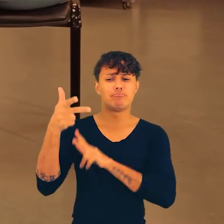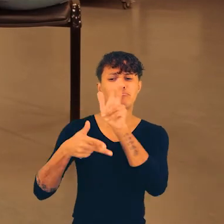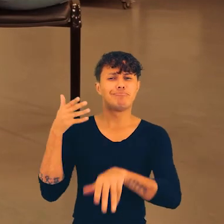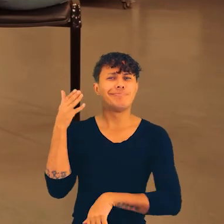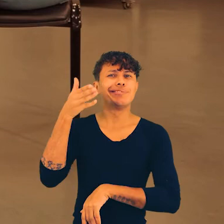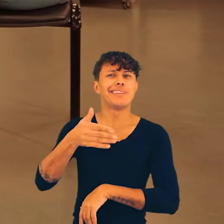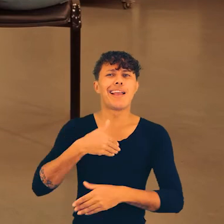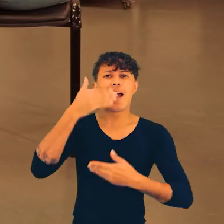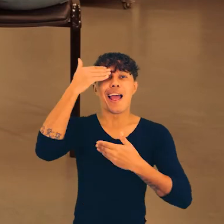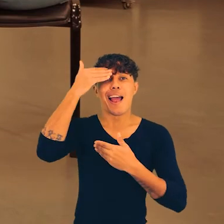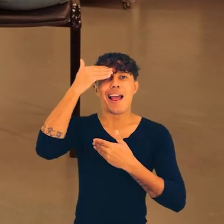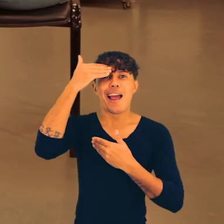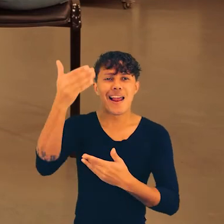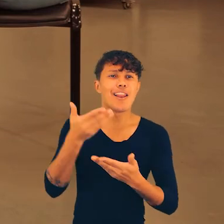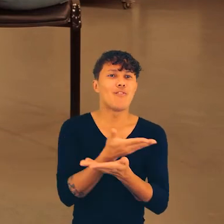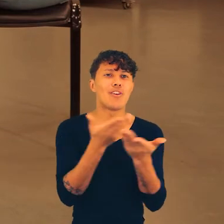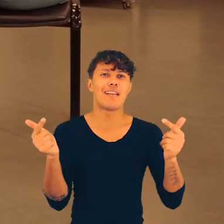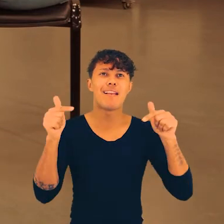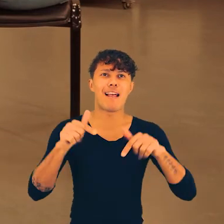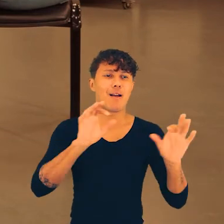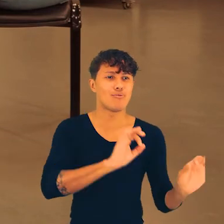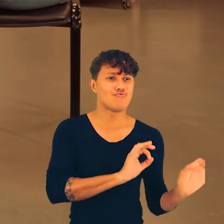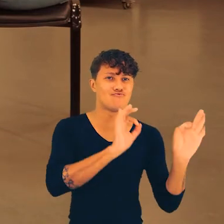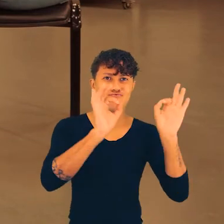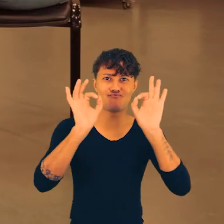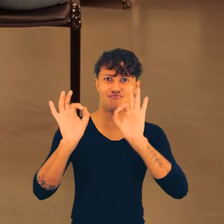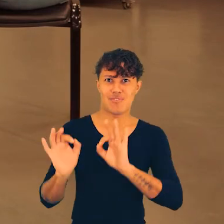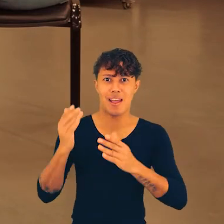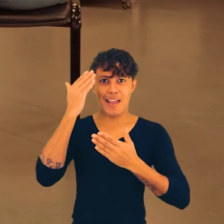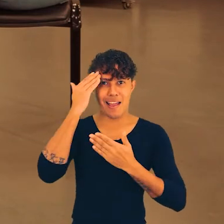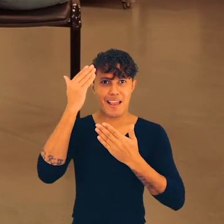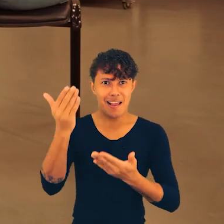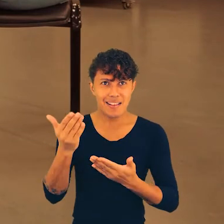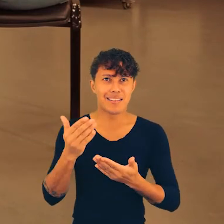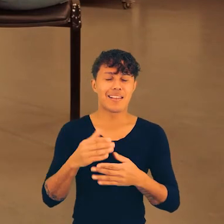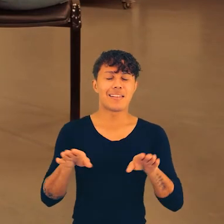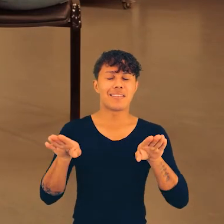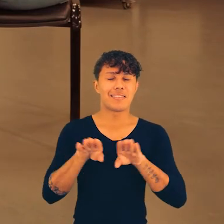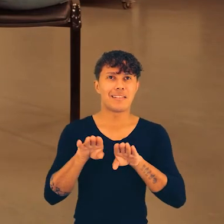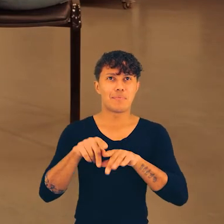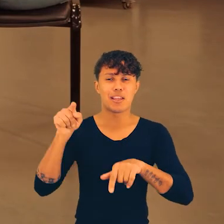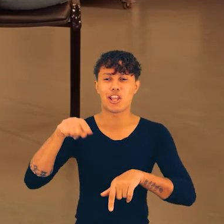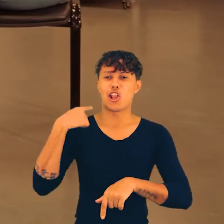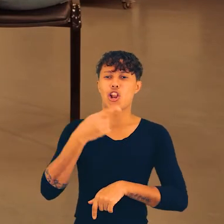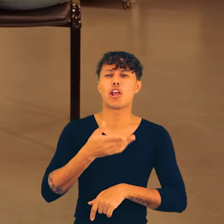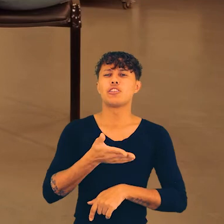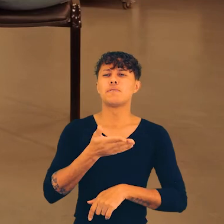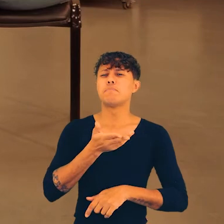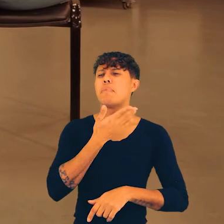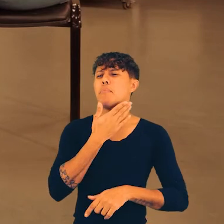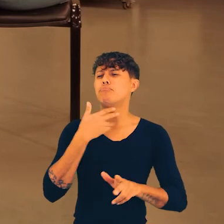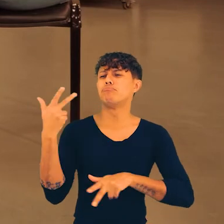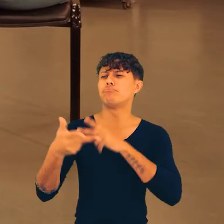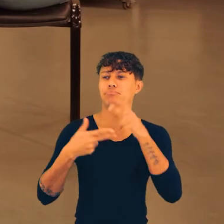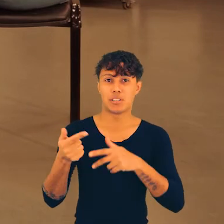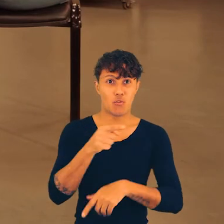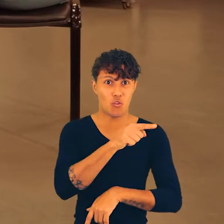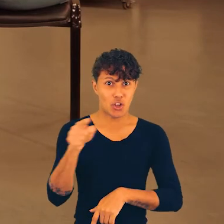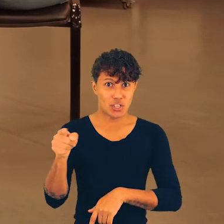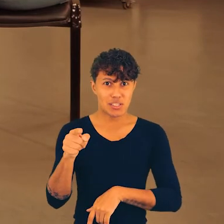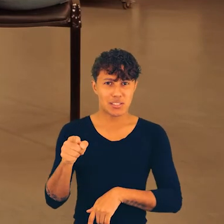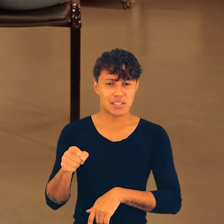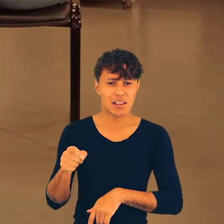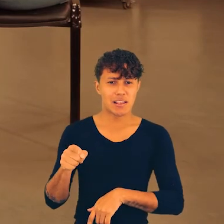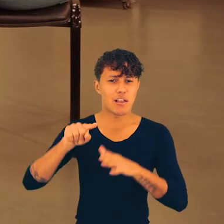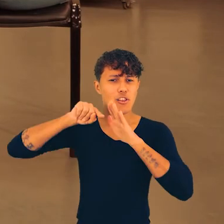Bom, pessoal, chegamos ao final aqui do nosso Papo Reto. Quero agradecer a todos vocês que acompanharam até aqui. Agradecer o pessoal que veio aqui trocar essa